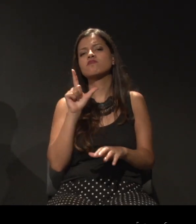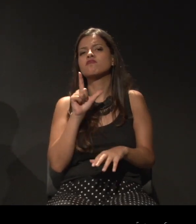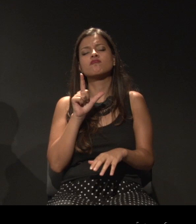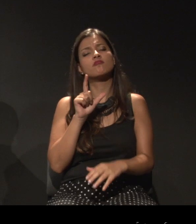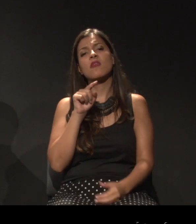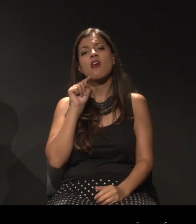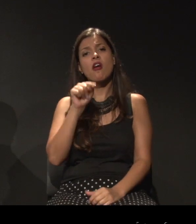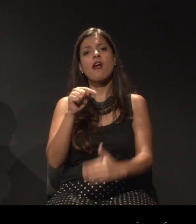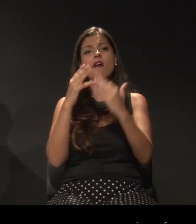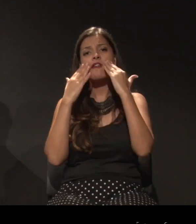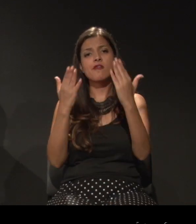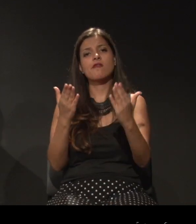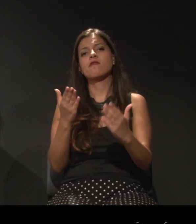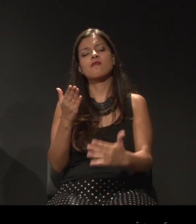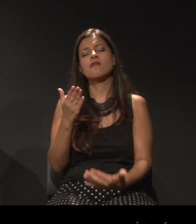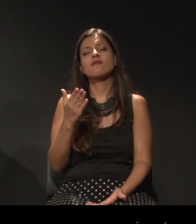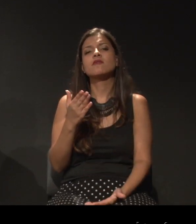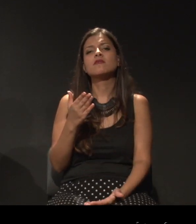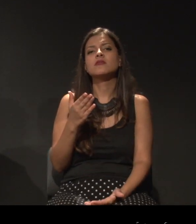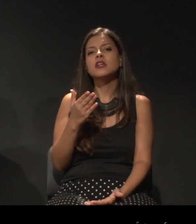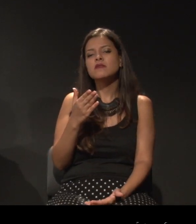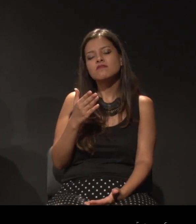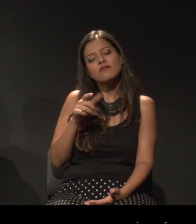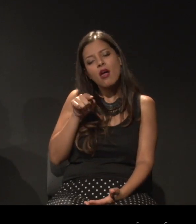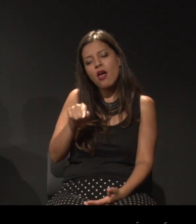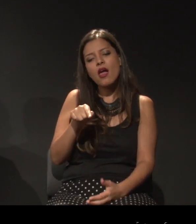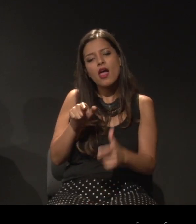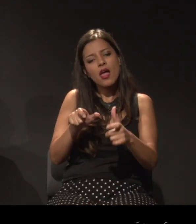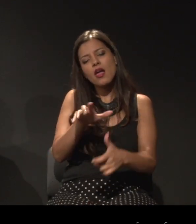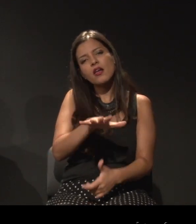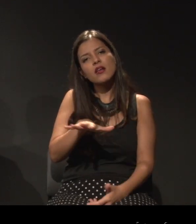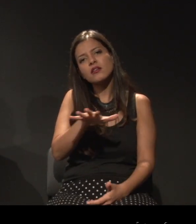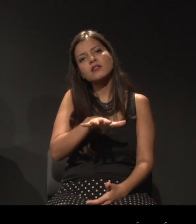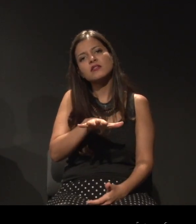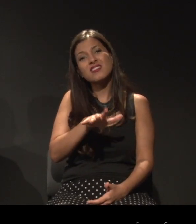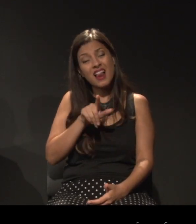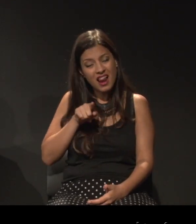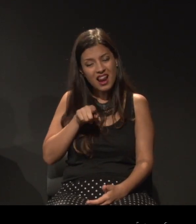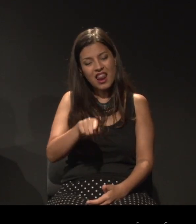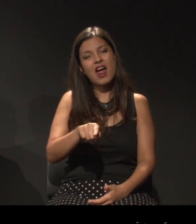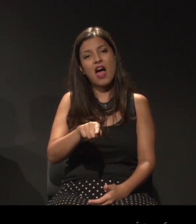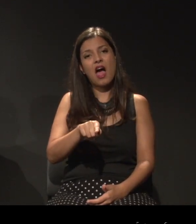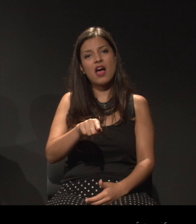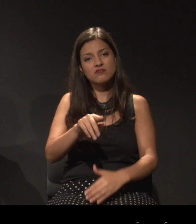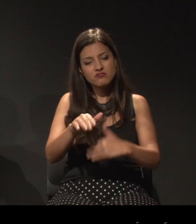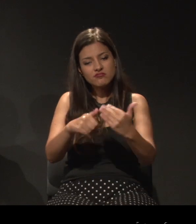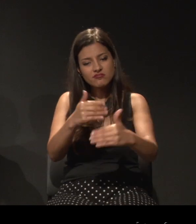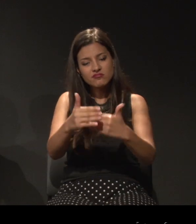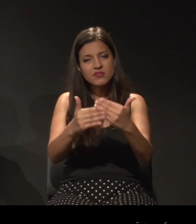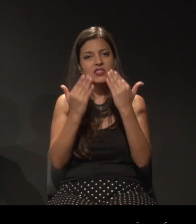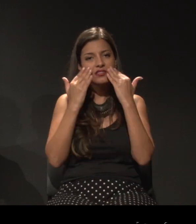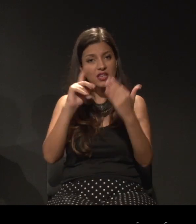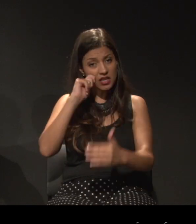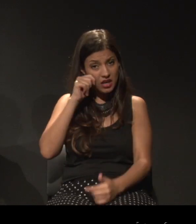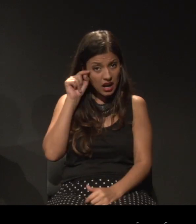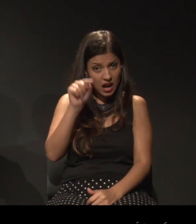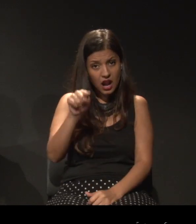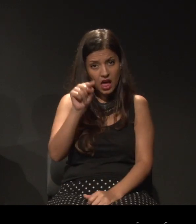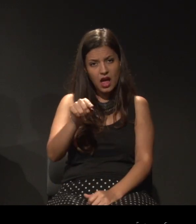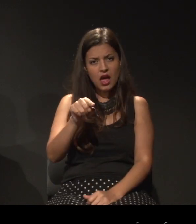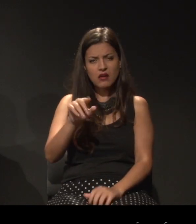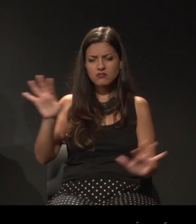essa estética negra se faz um pouco nesse lugar. e, ao se fazer nesse lugar, ela é questionada